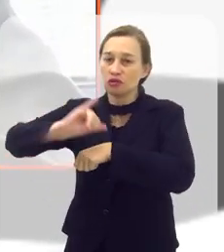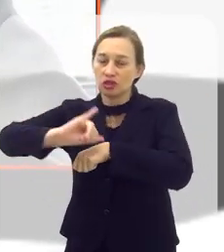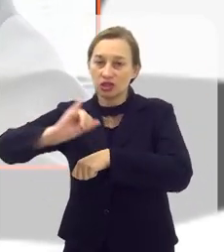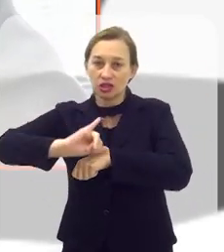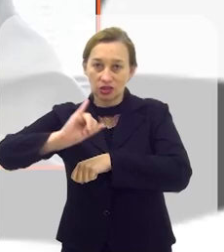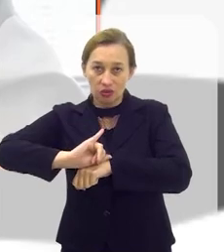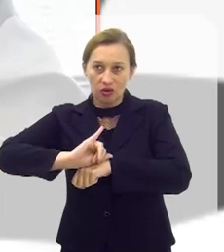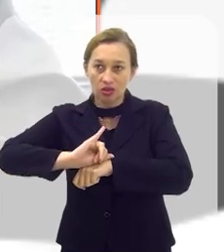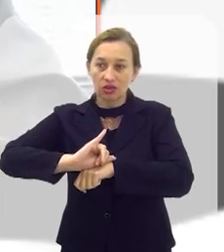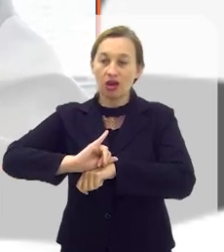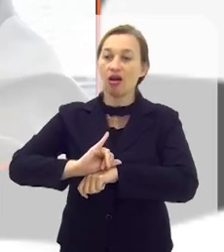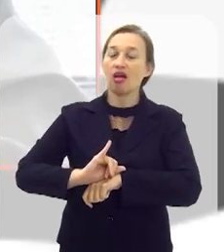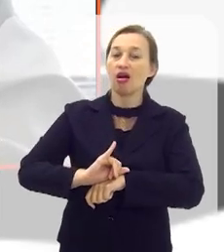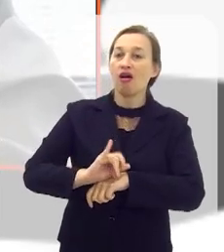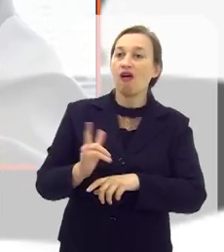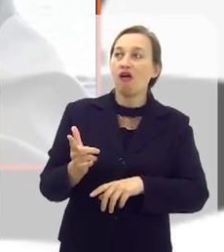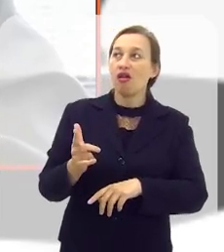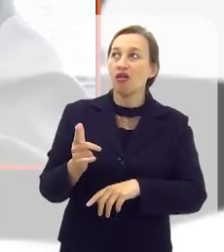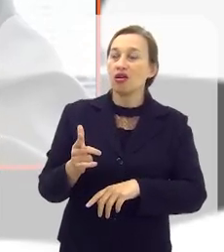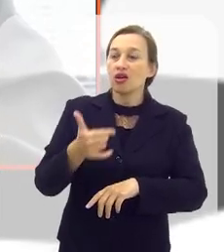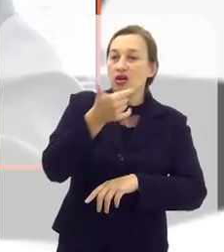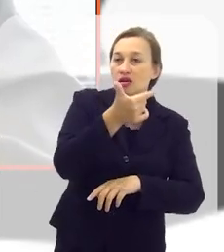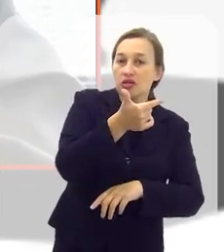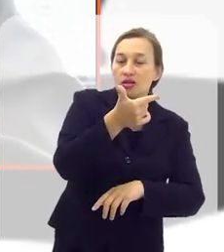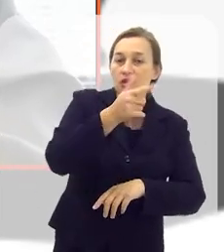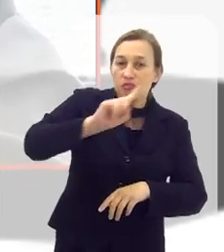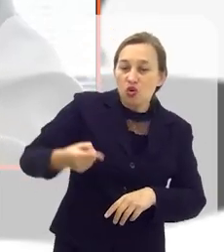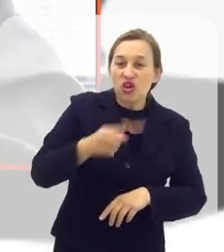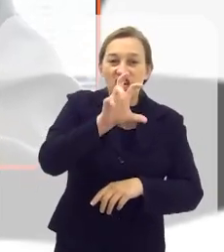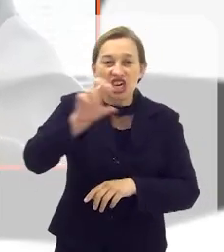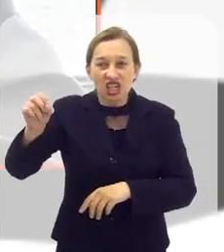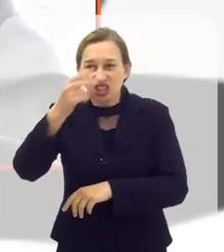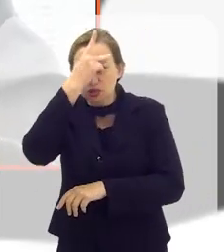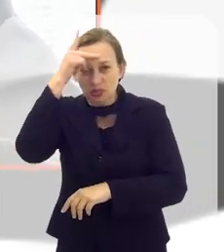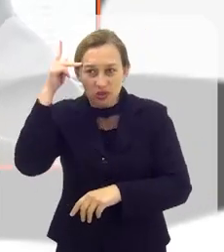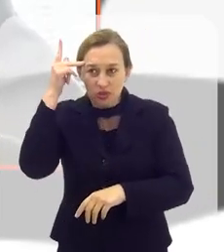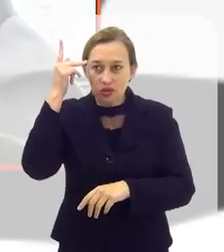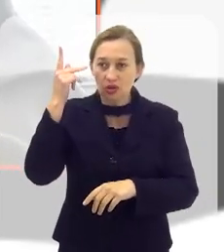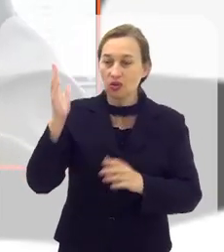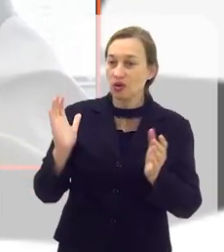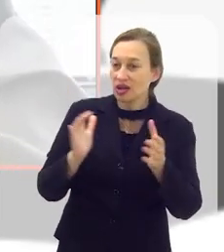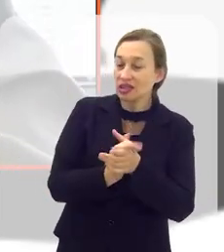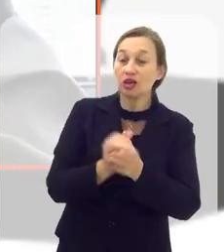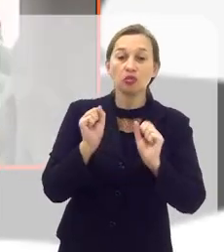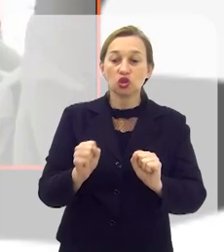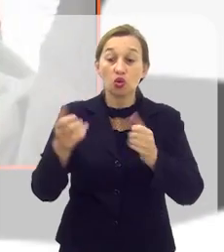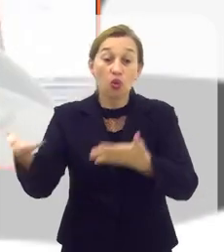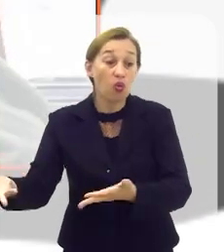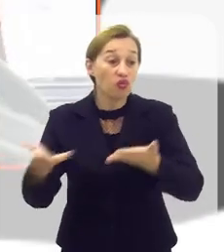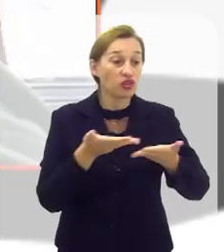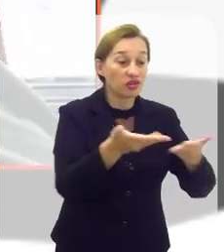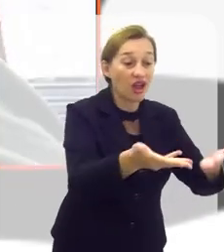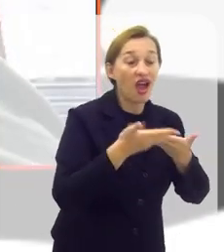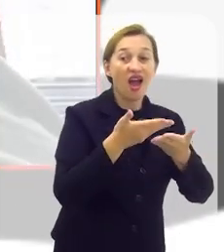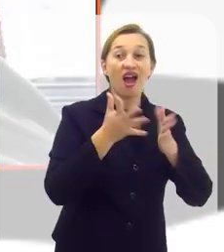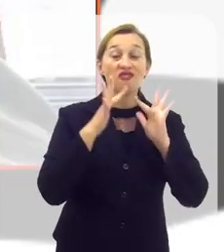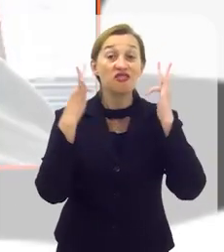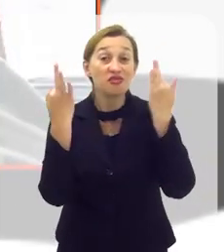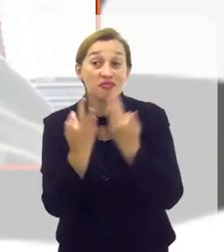Redonda, que é o Cine Novo de Abril, onde caem 1.500 pessoas. Então, os casais podiam convidar